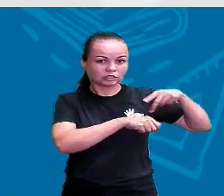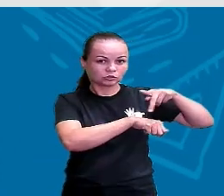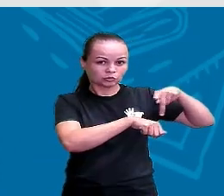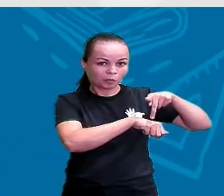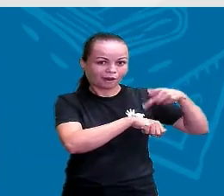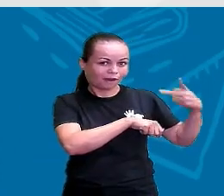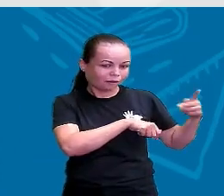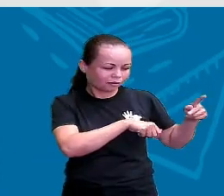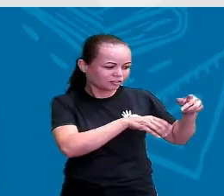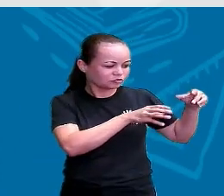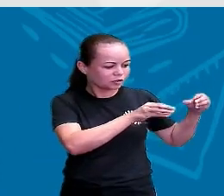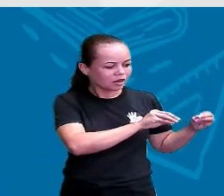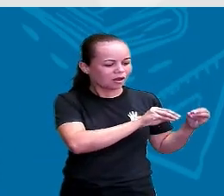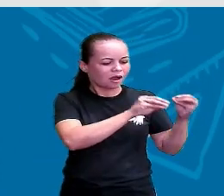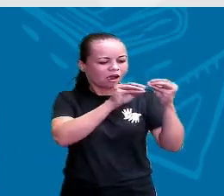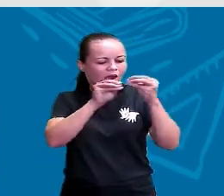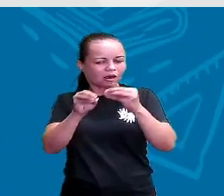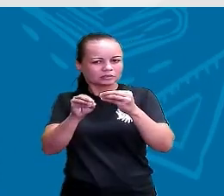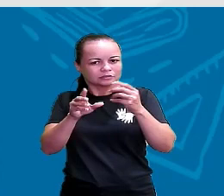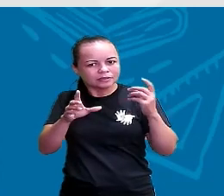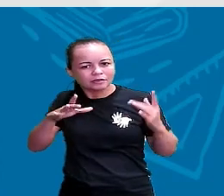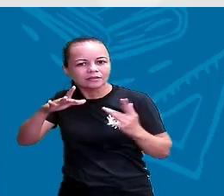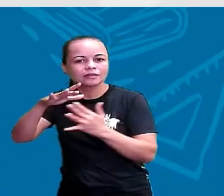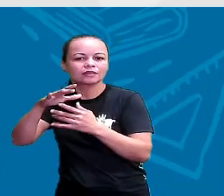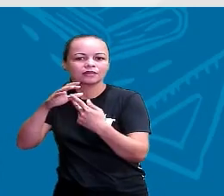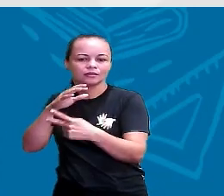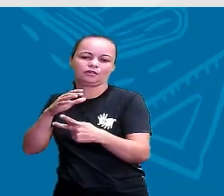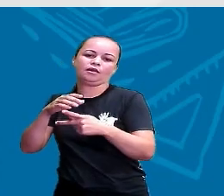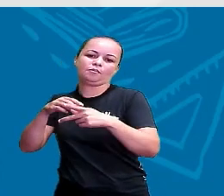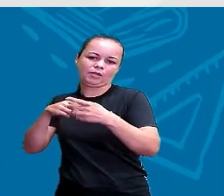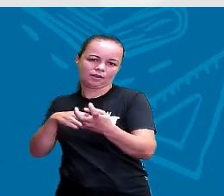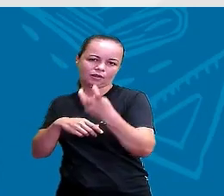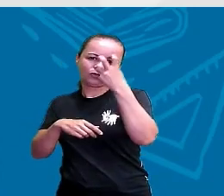a cultura daquele local que você foi, certo?